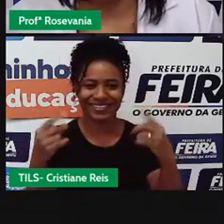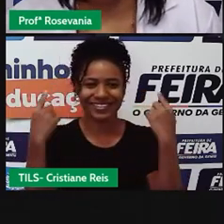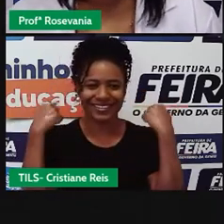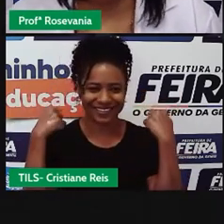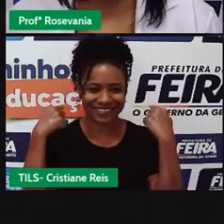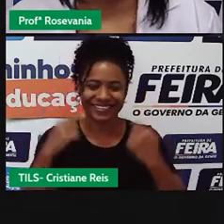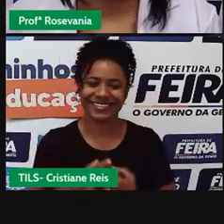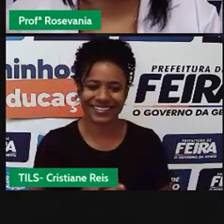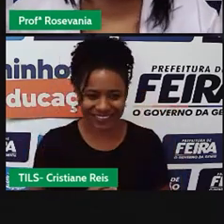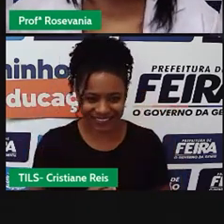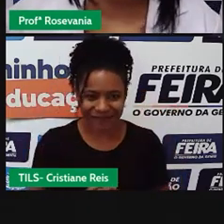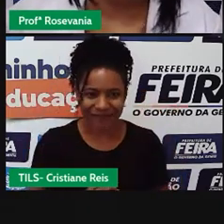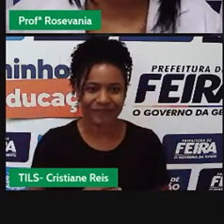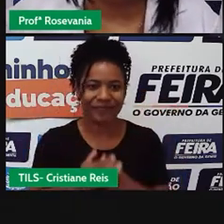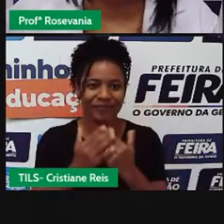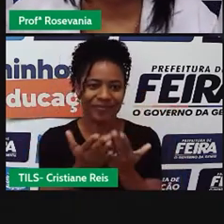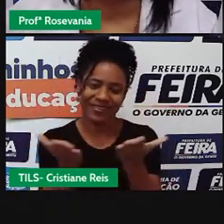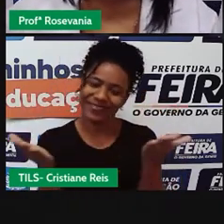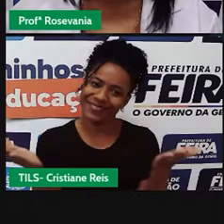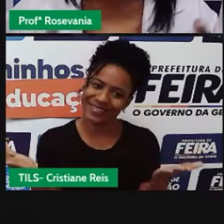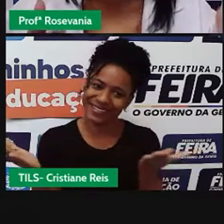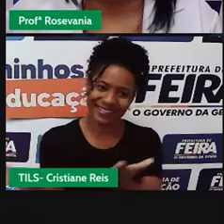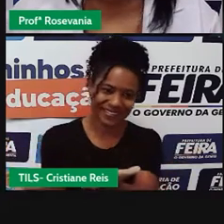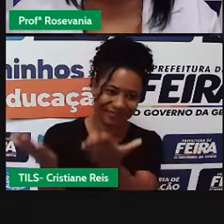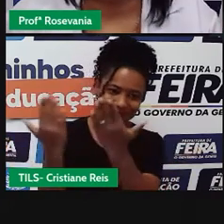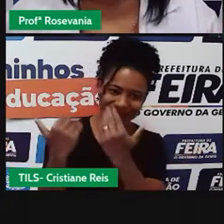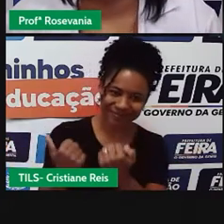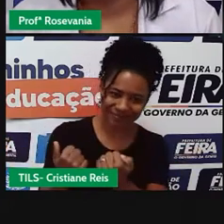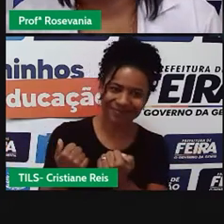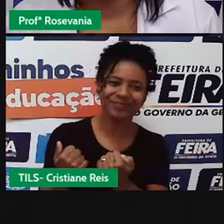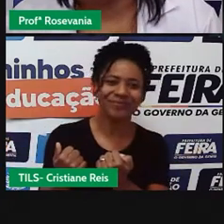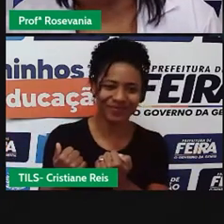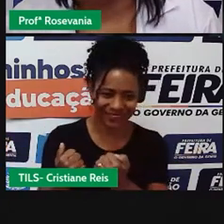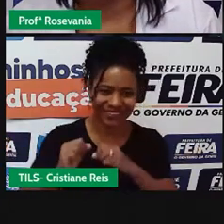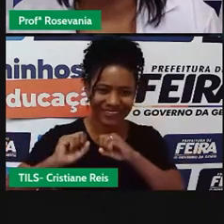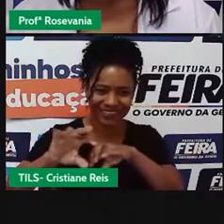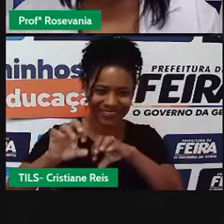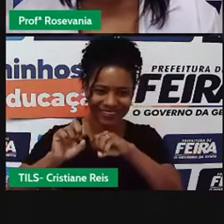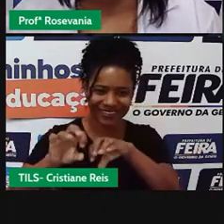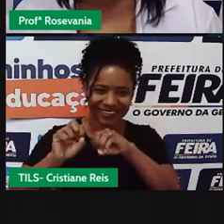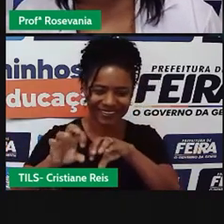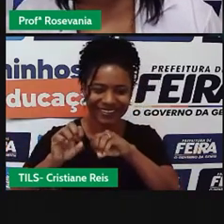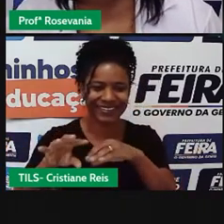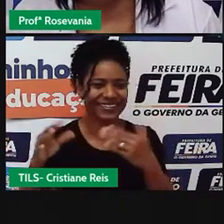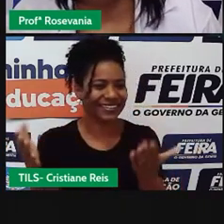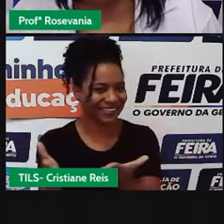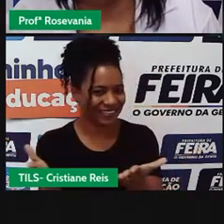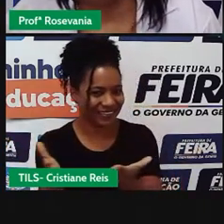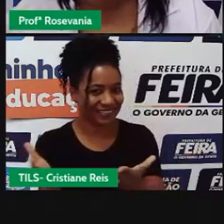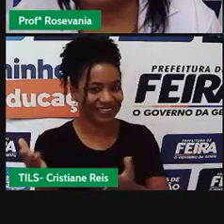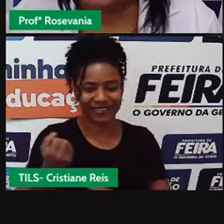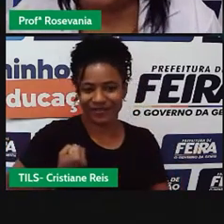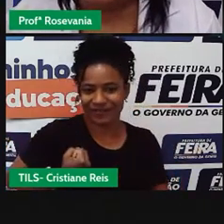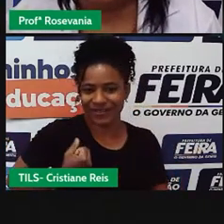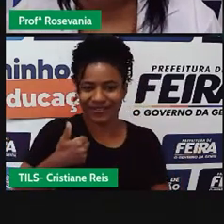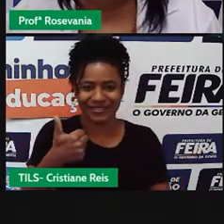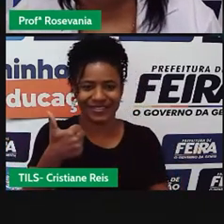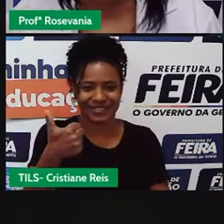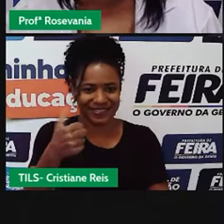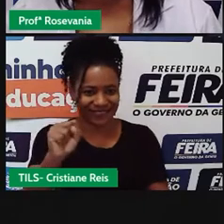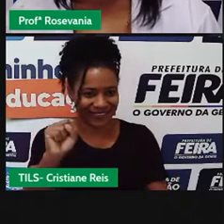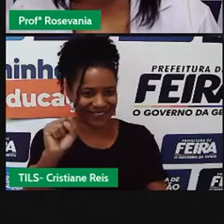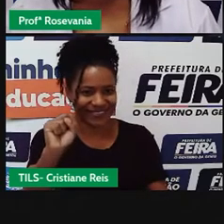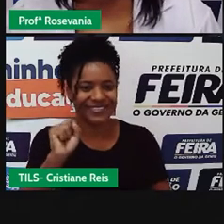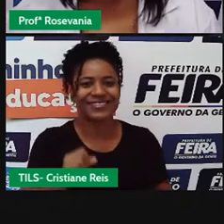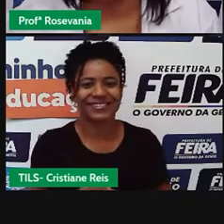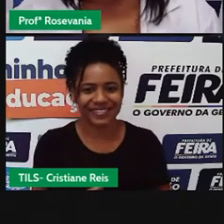qualquer forma, né, vocês estão convidados para participar de mais uma aula de hoje, que é a nossa aula 18, como eu já falei,